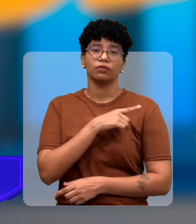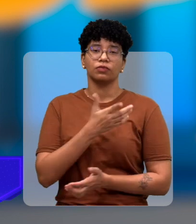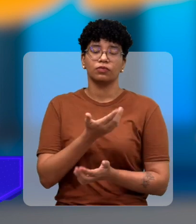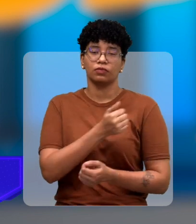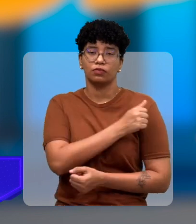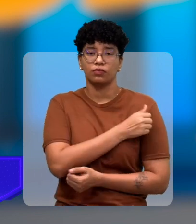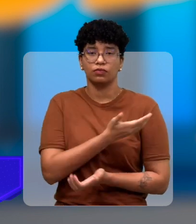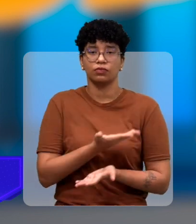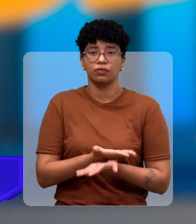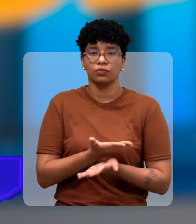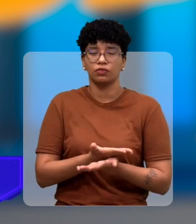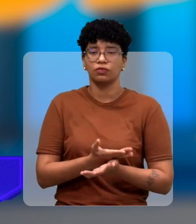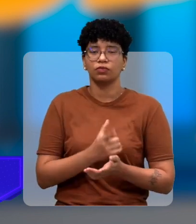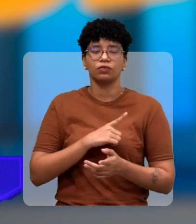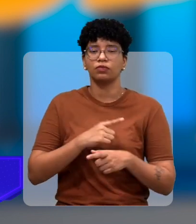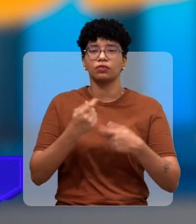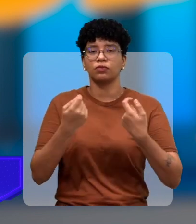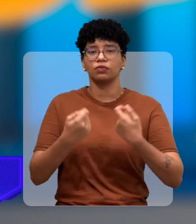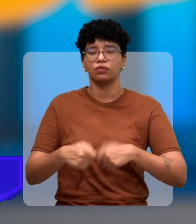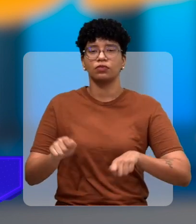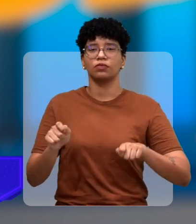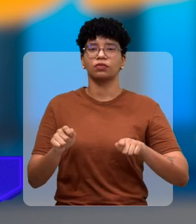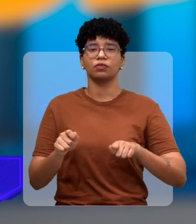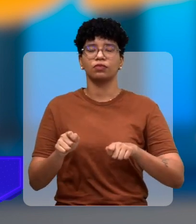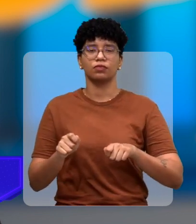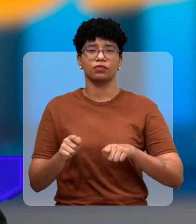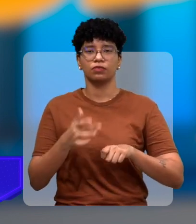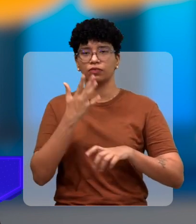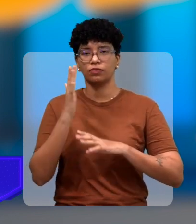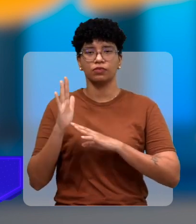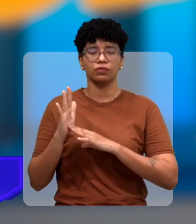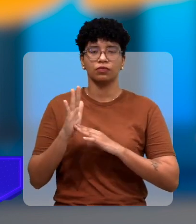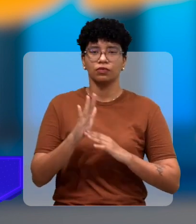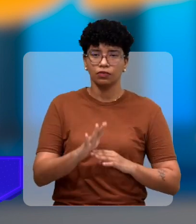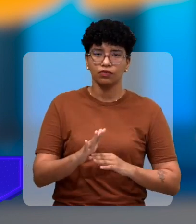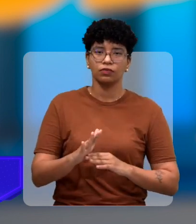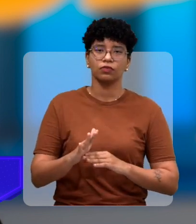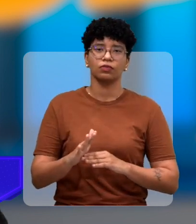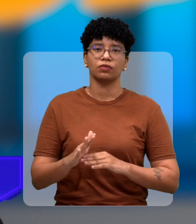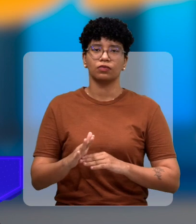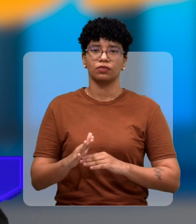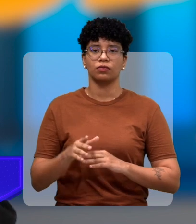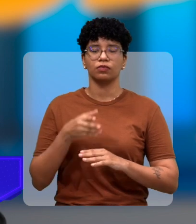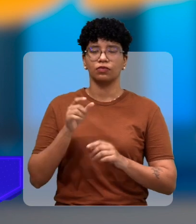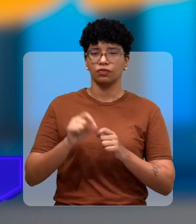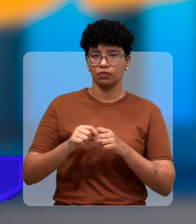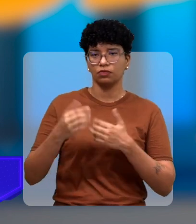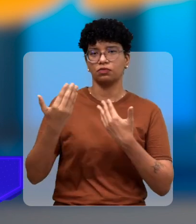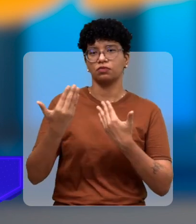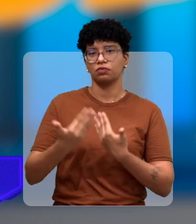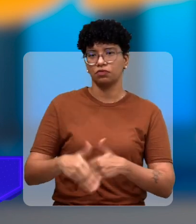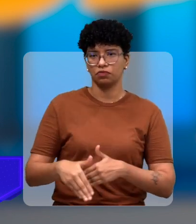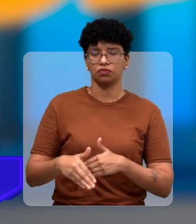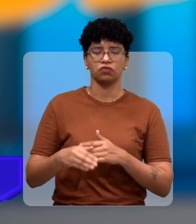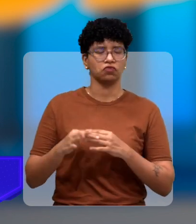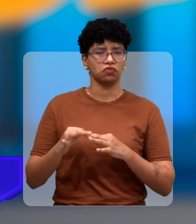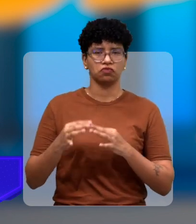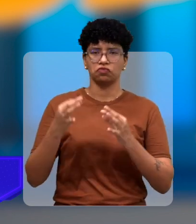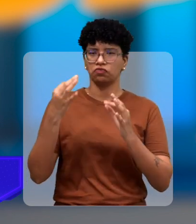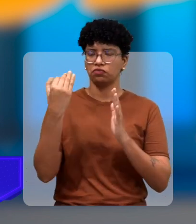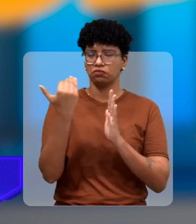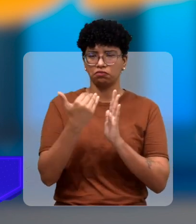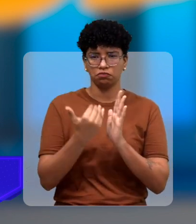alunos estudam sem precisar ir lá. No Maria Mercês fazem tudo, eles mandam as provas, tudo direitinho,